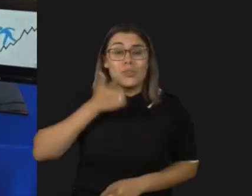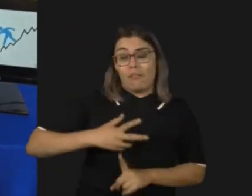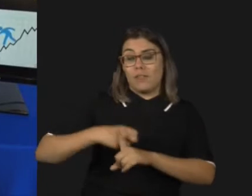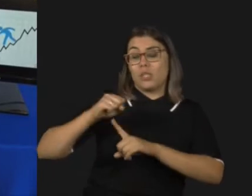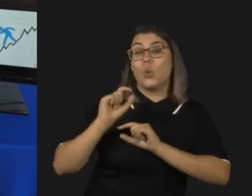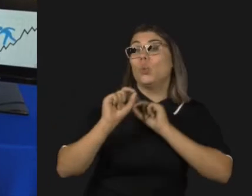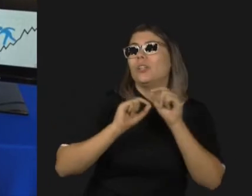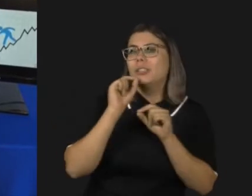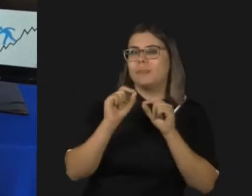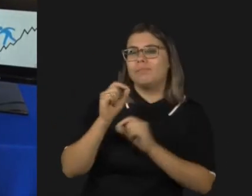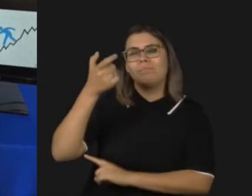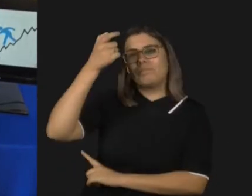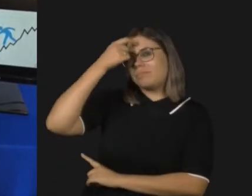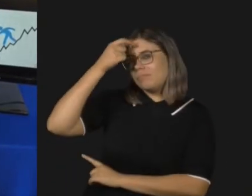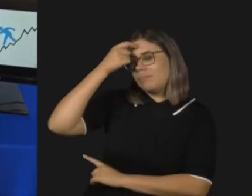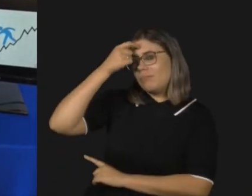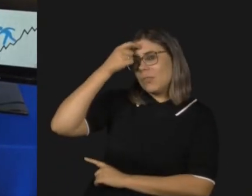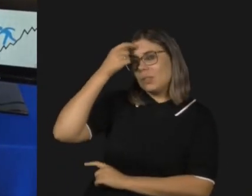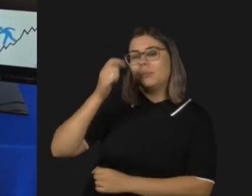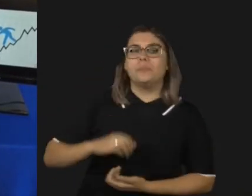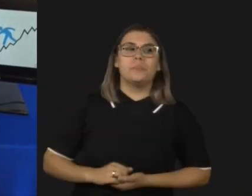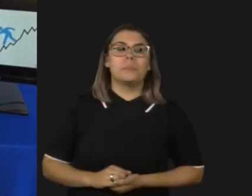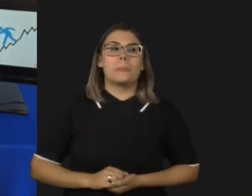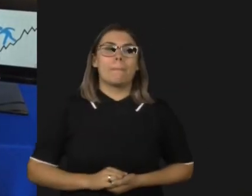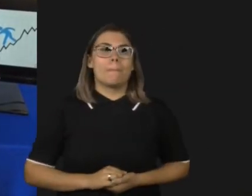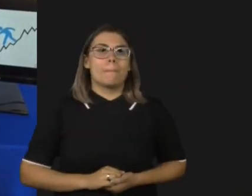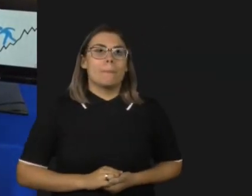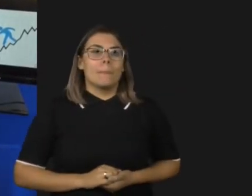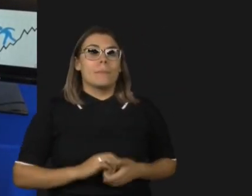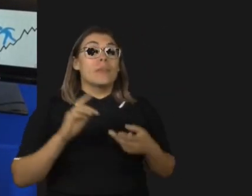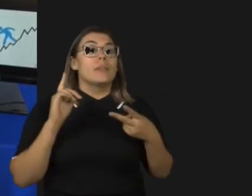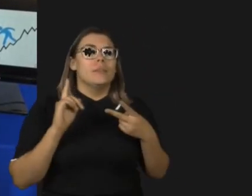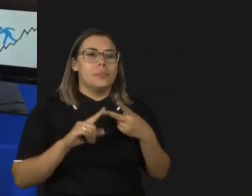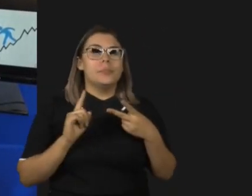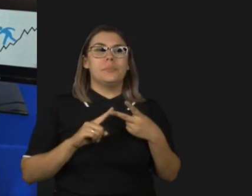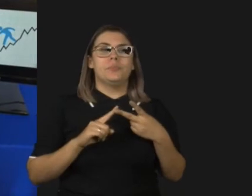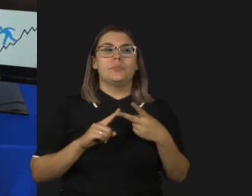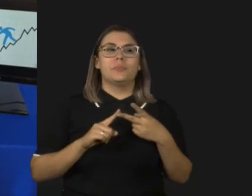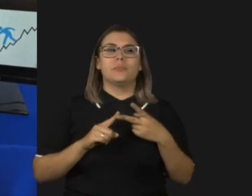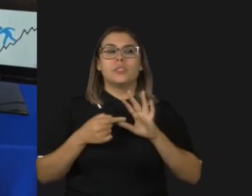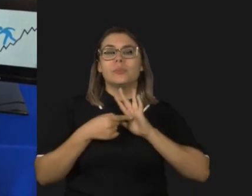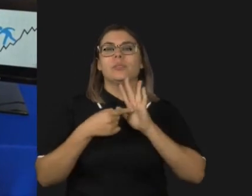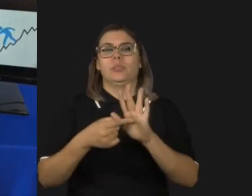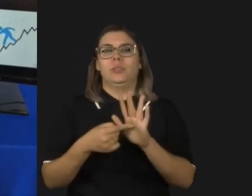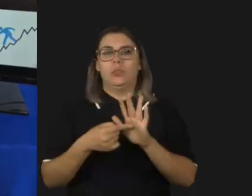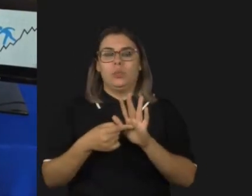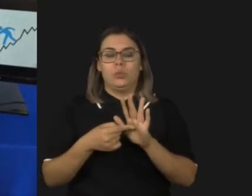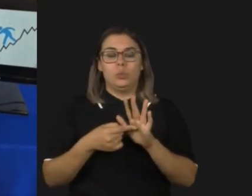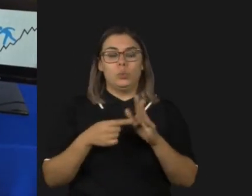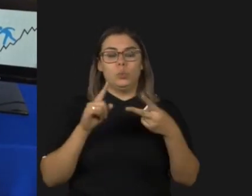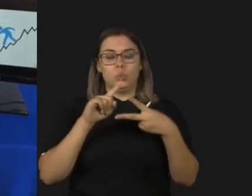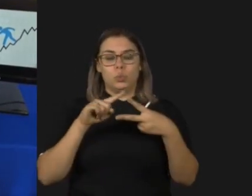atrás de pares cognitivos. Aqui, para ilustrar o par cognitivo, eu trago dois